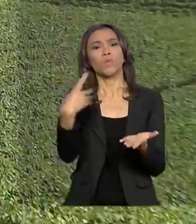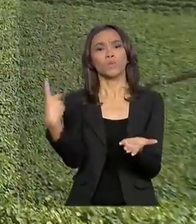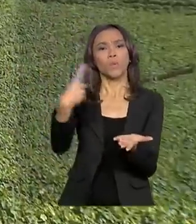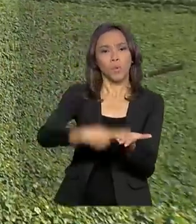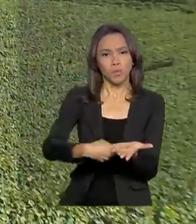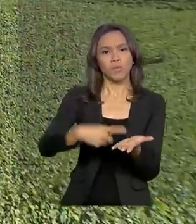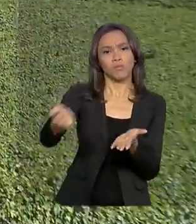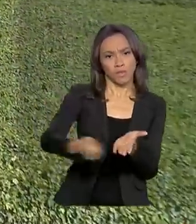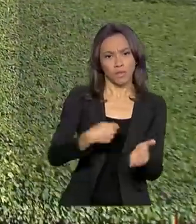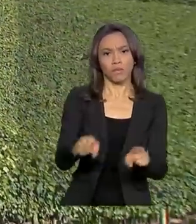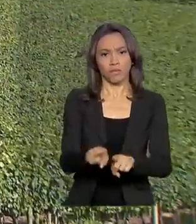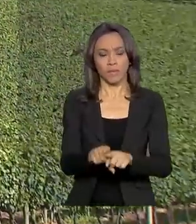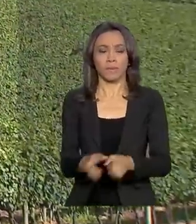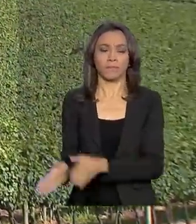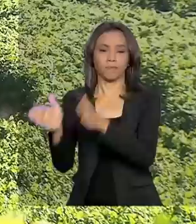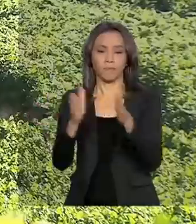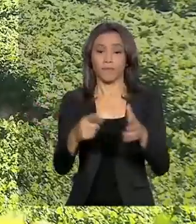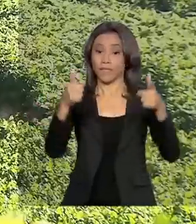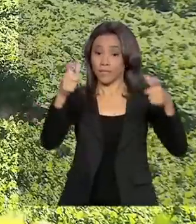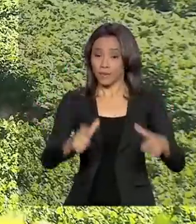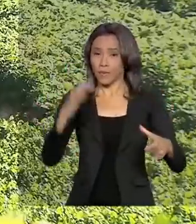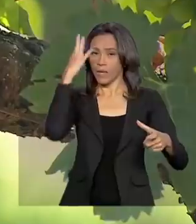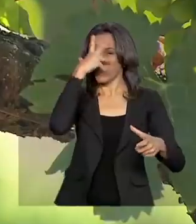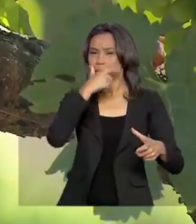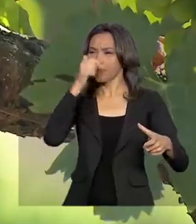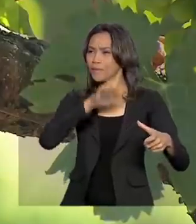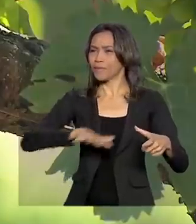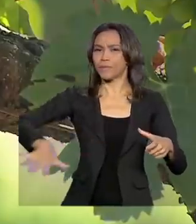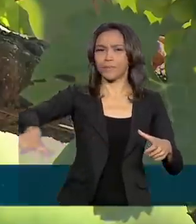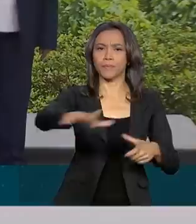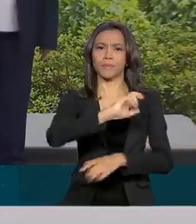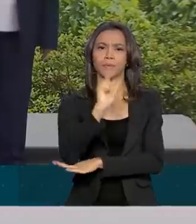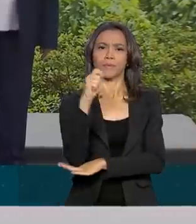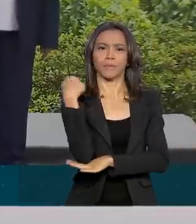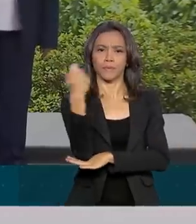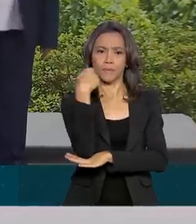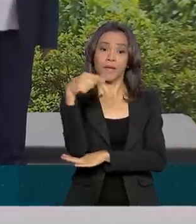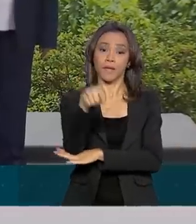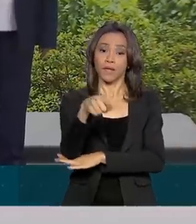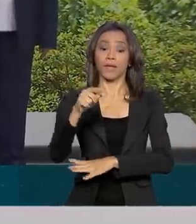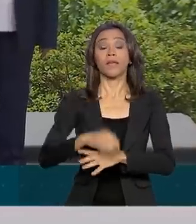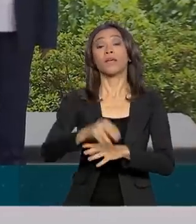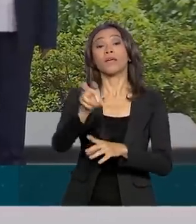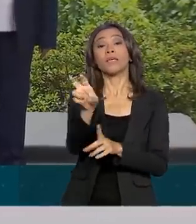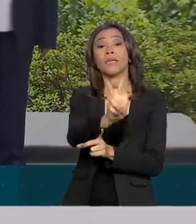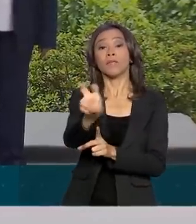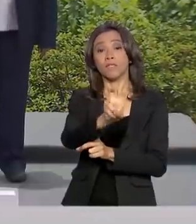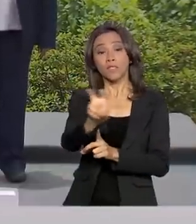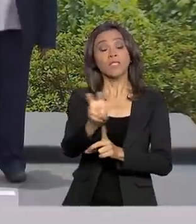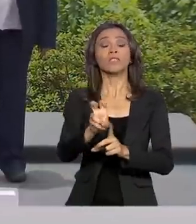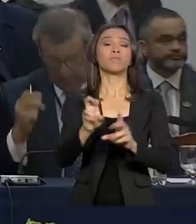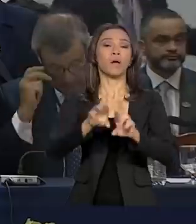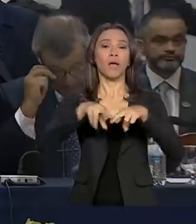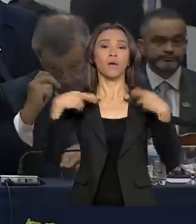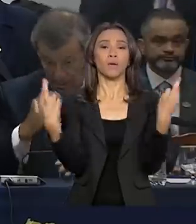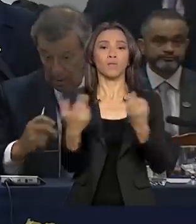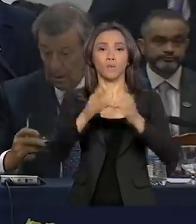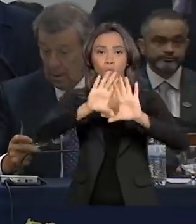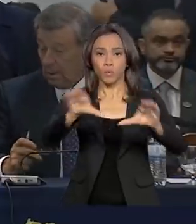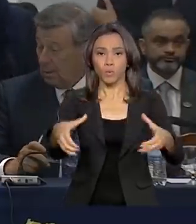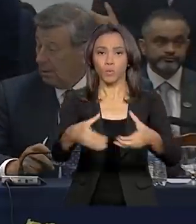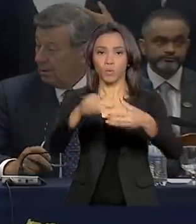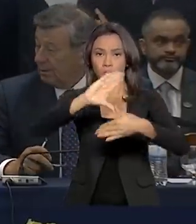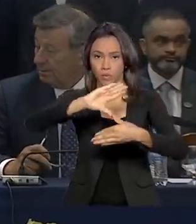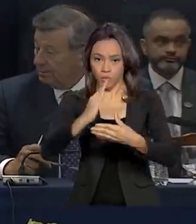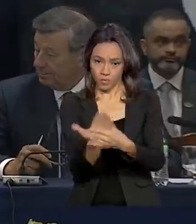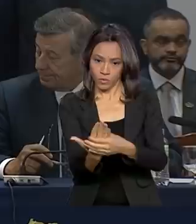Foi nesse cenário exuberante da Serra Gaúcha que aconteceu a 55ª Cúpula do Mercosul. O encontro